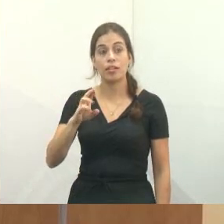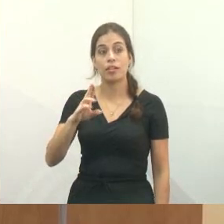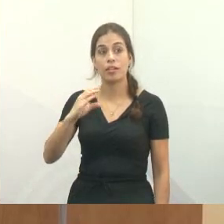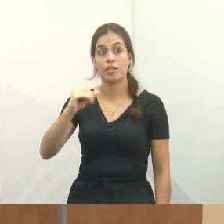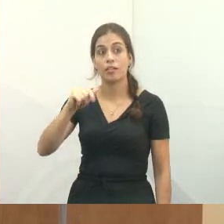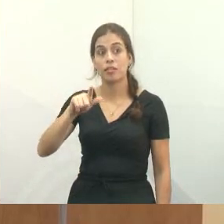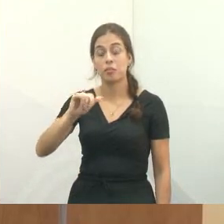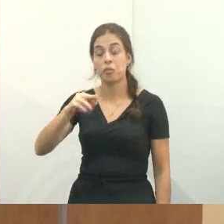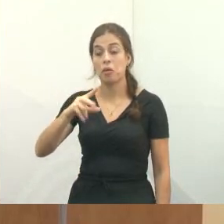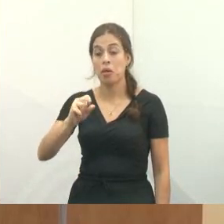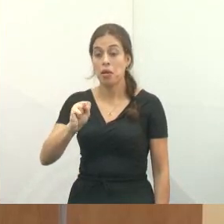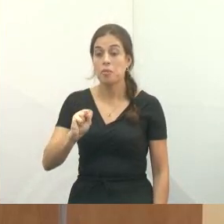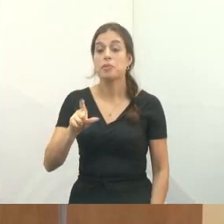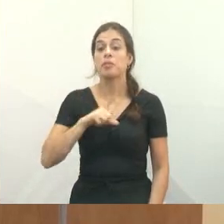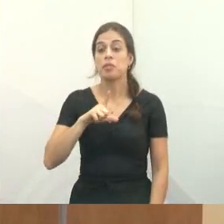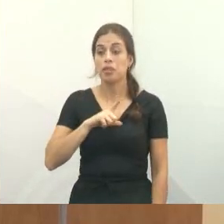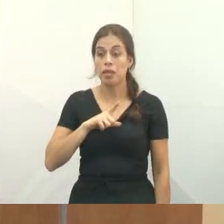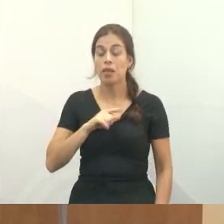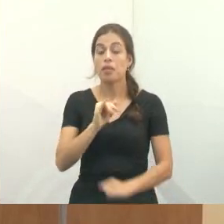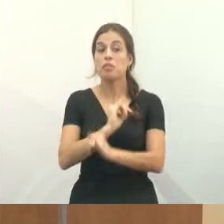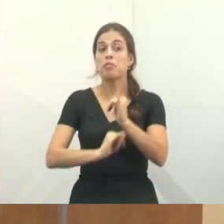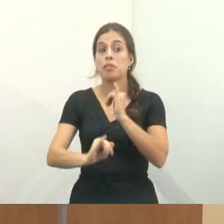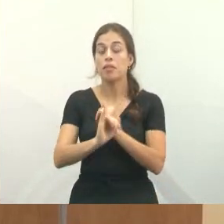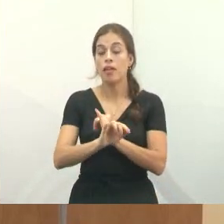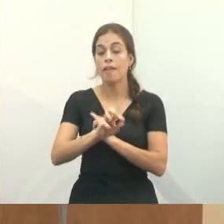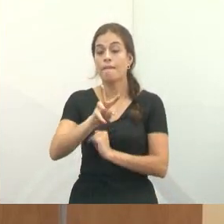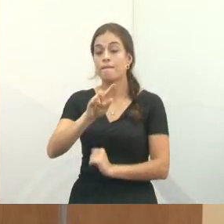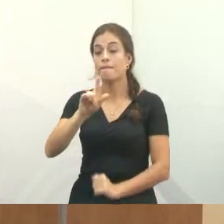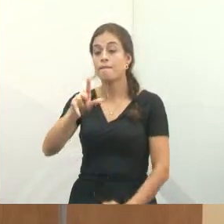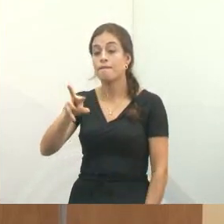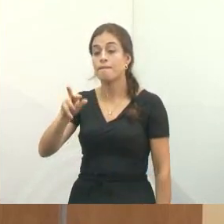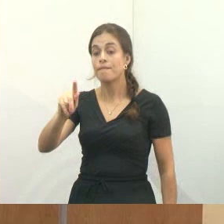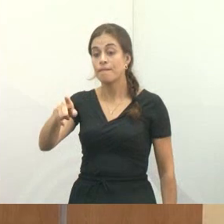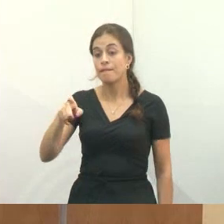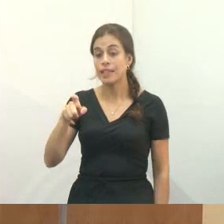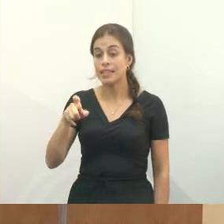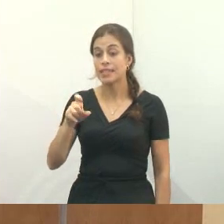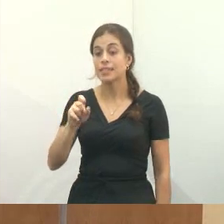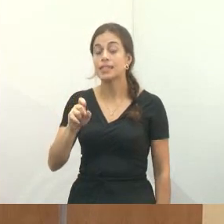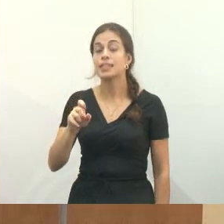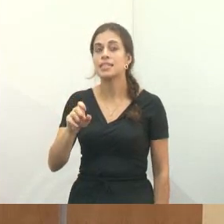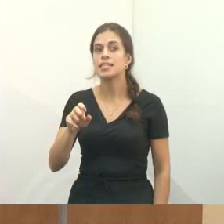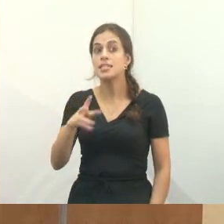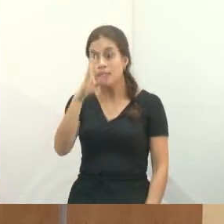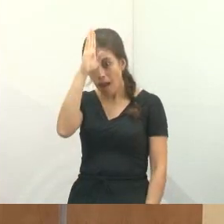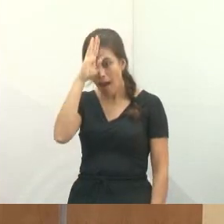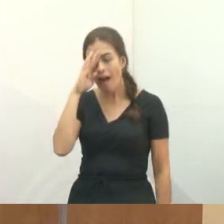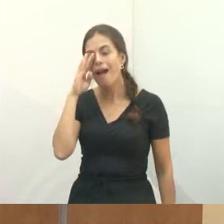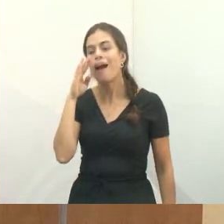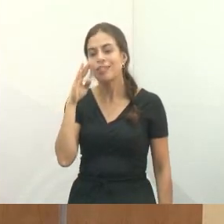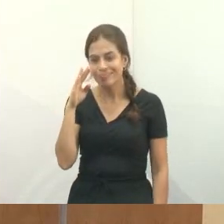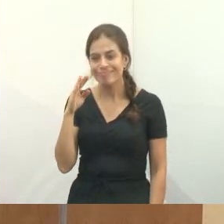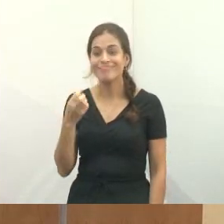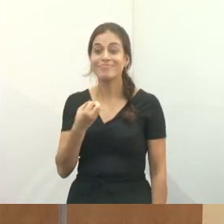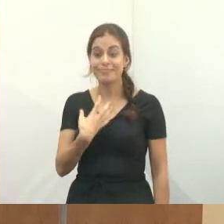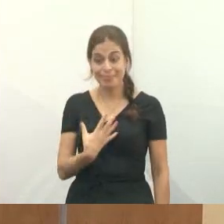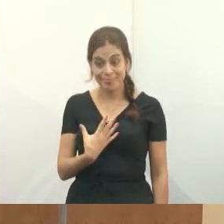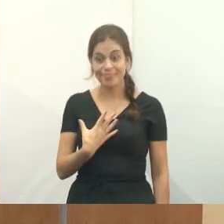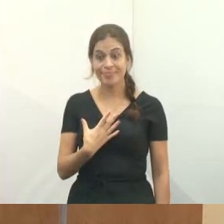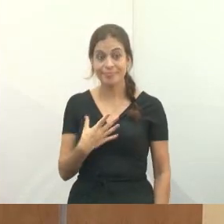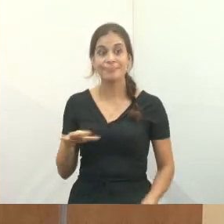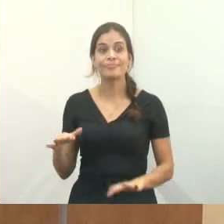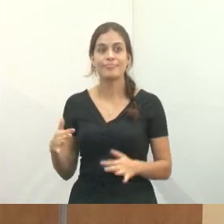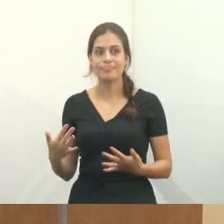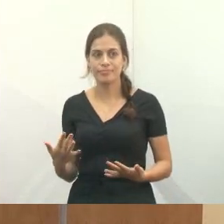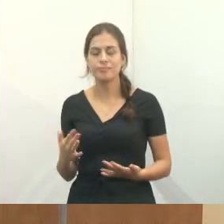instalada na área pública, Paulinho. Isso é bom. As pessoas que vão frequentar o Parque da